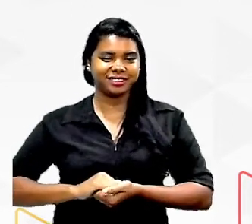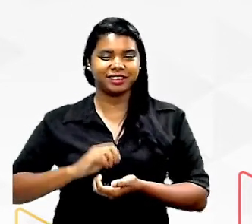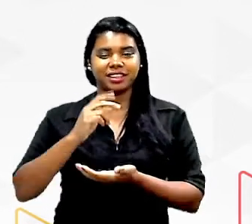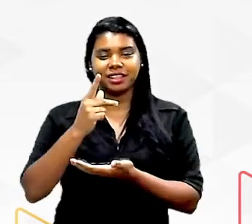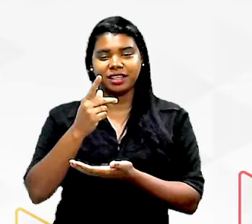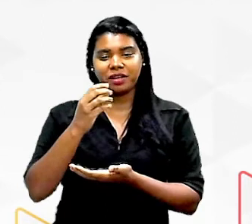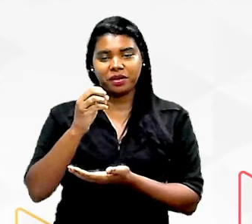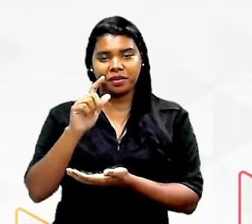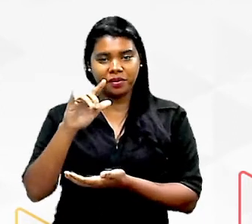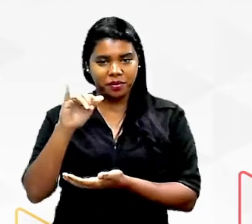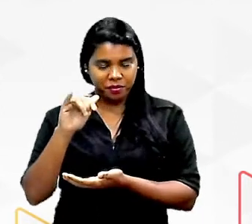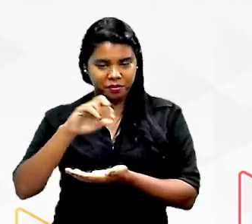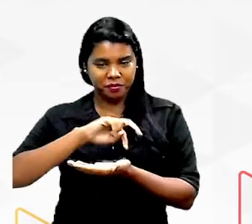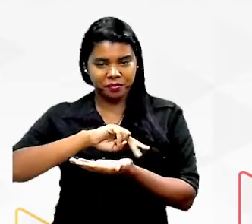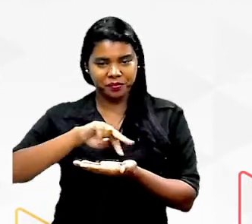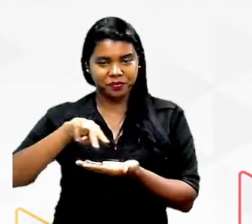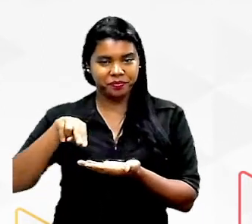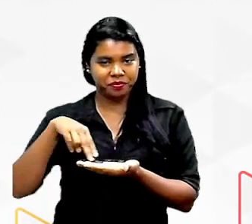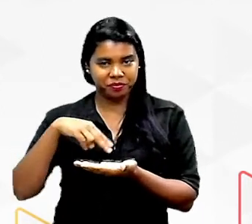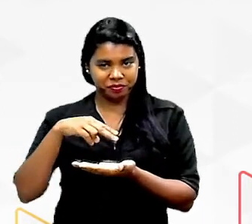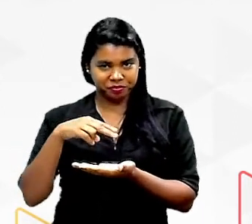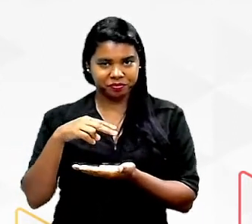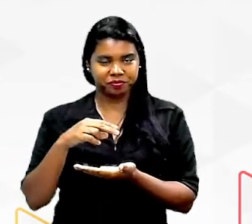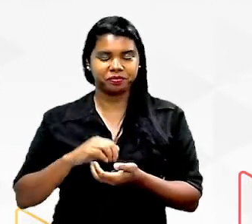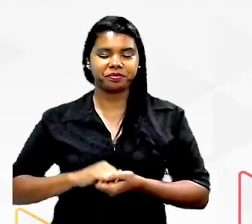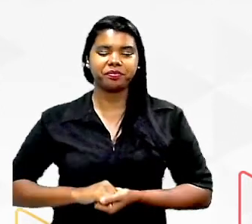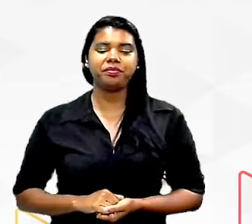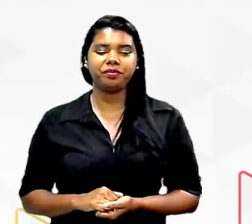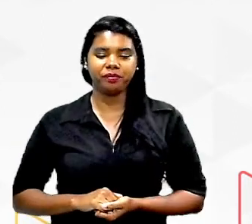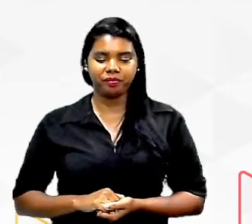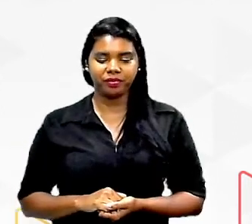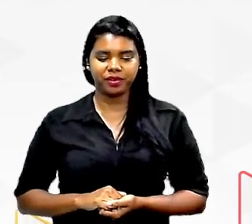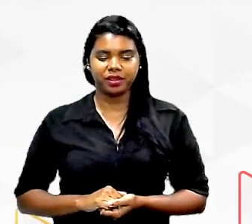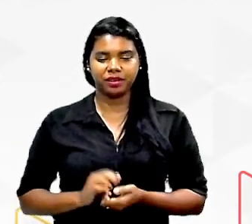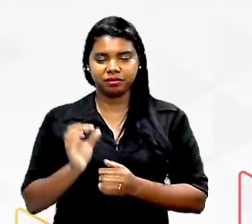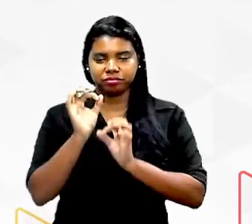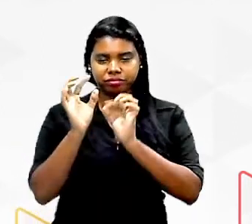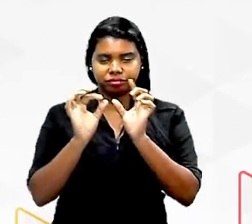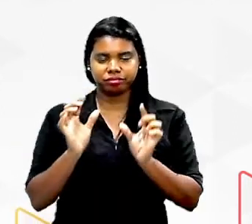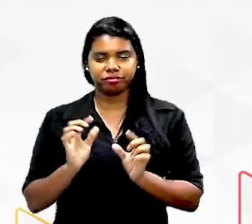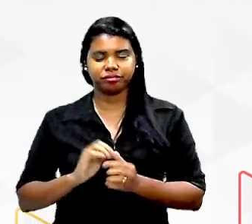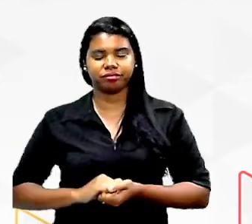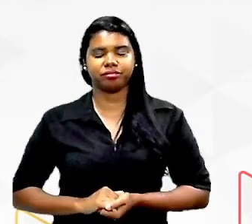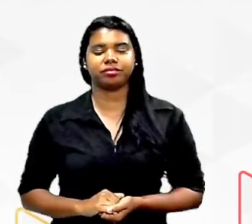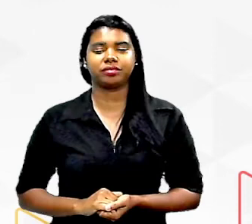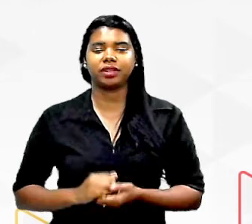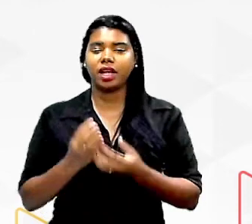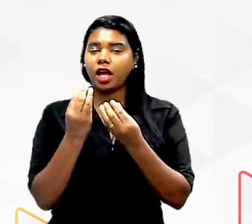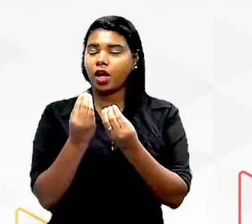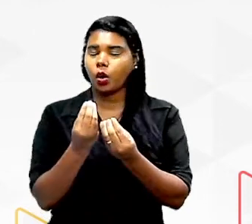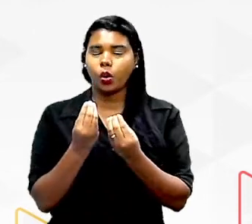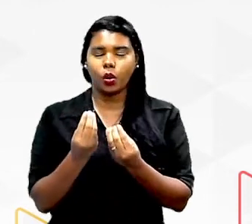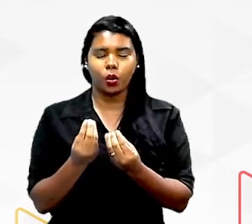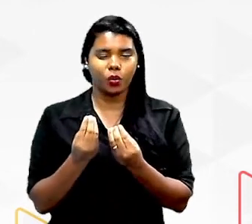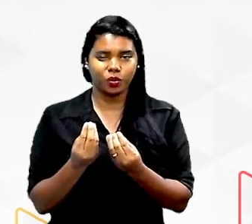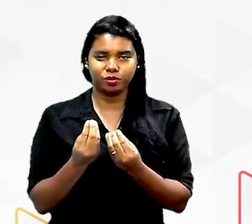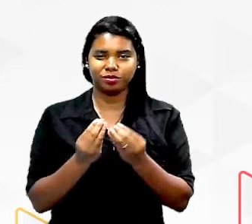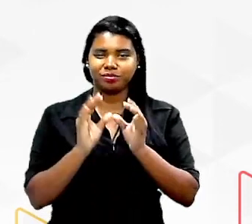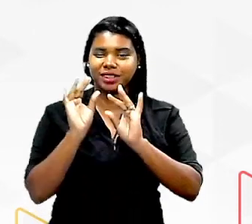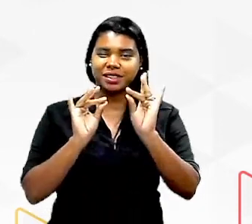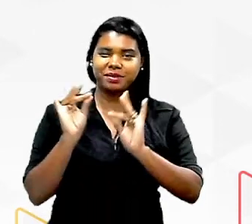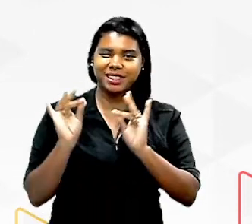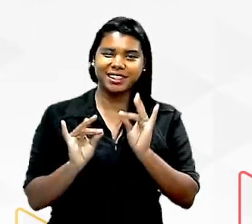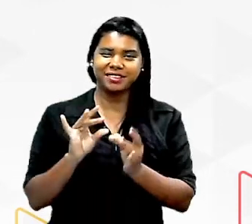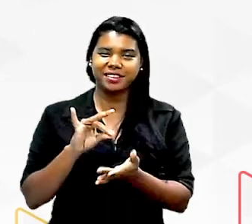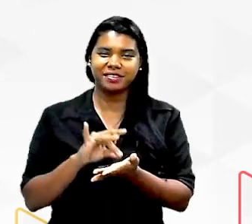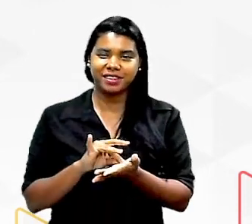vários e esse mero partes né vários pedaços então polímero como que eu chamo esse polímero especificamente